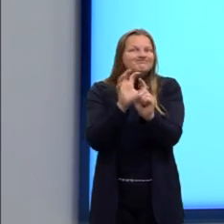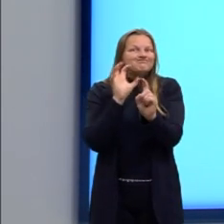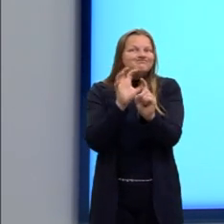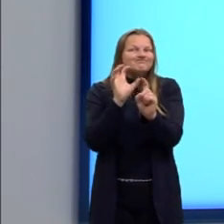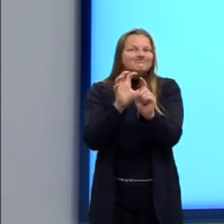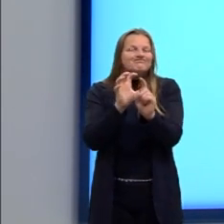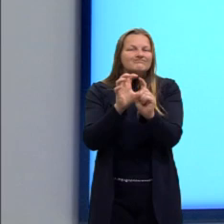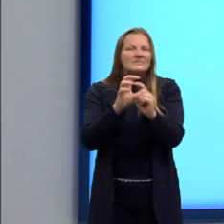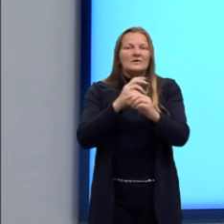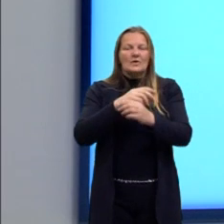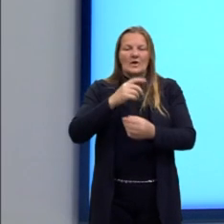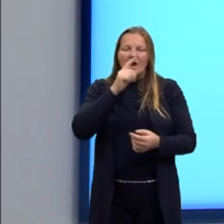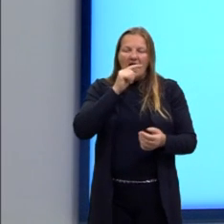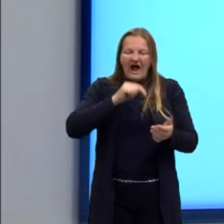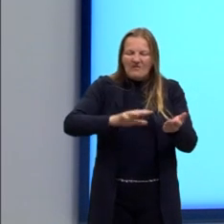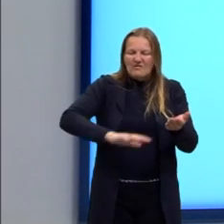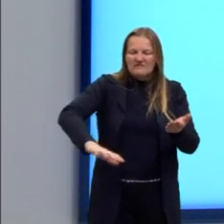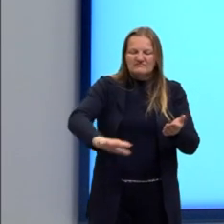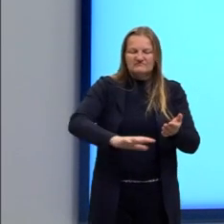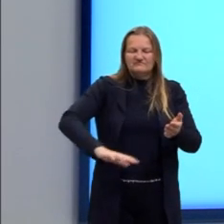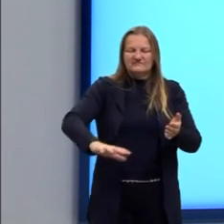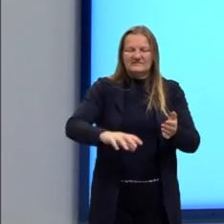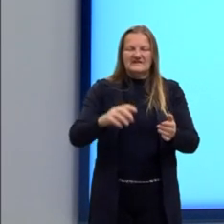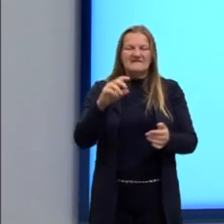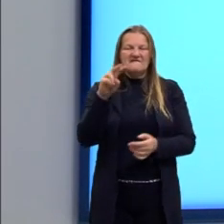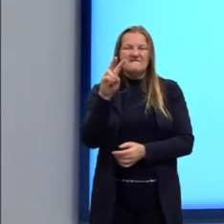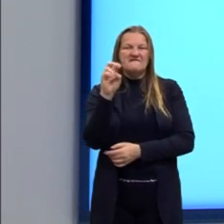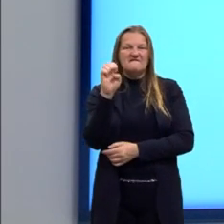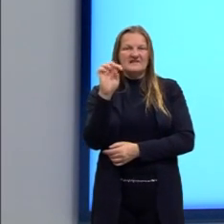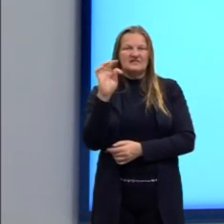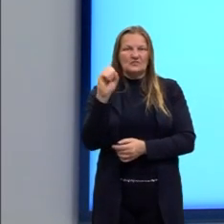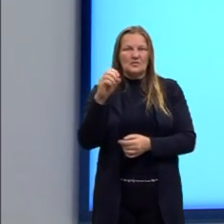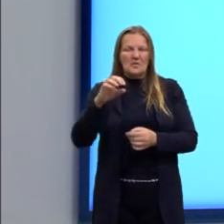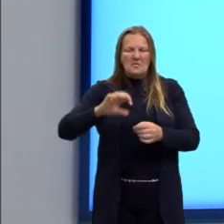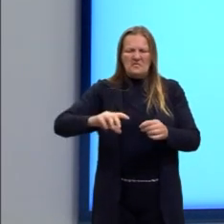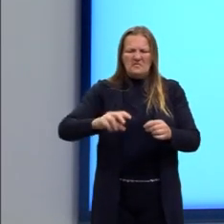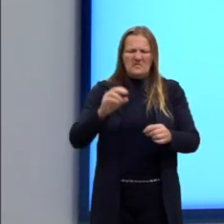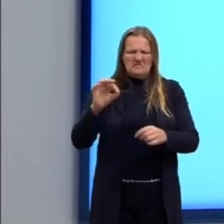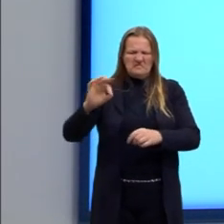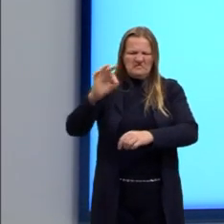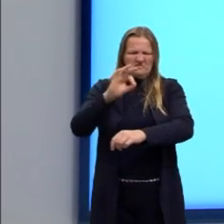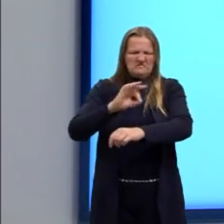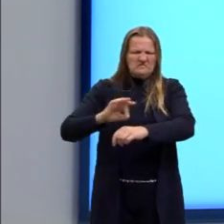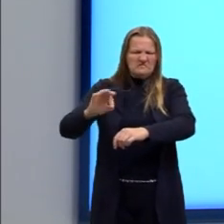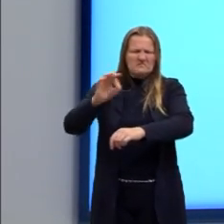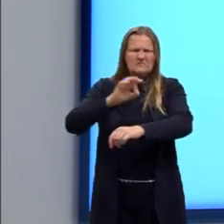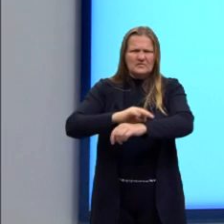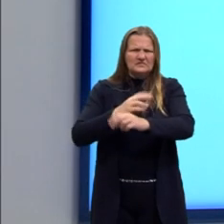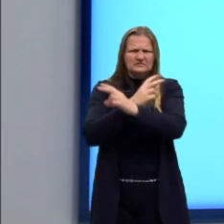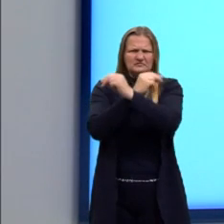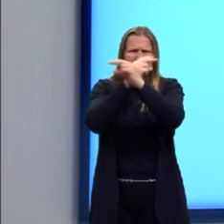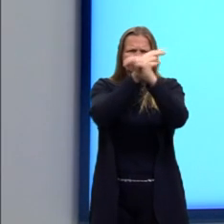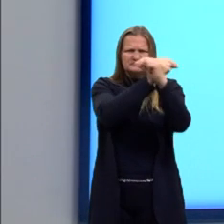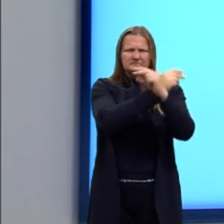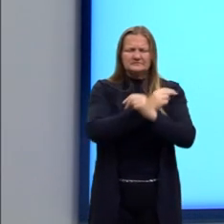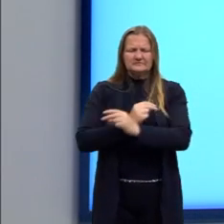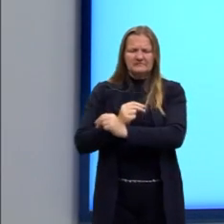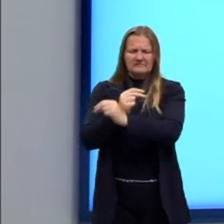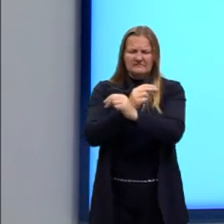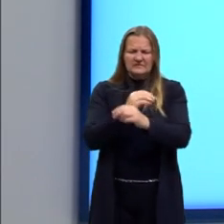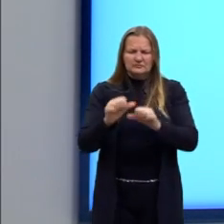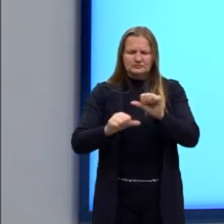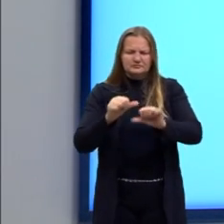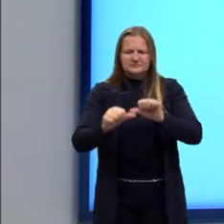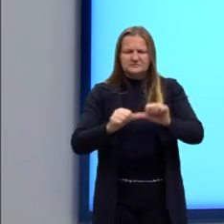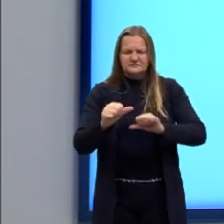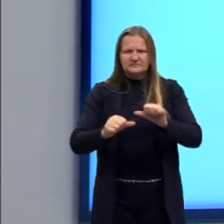proliferação do vetor, Combater lá os focos onde o mosquito vai se proliferar, vai